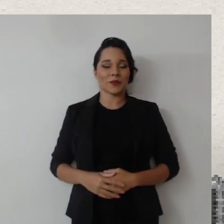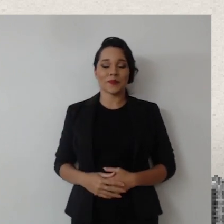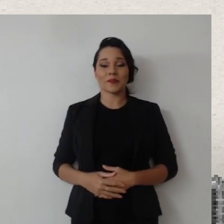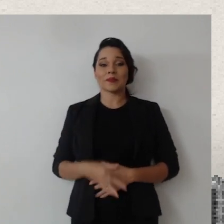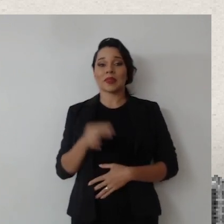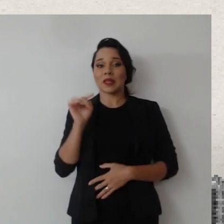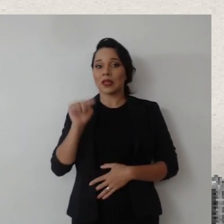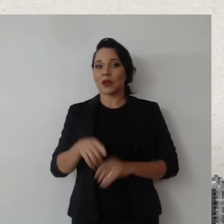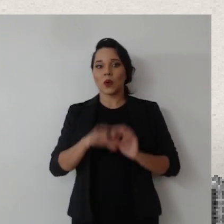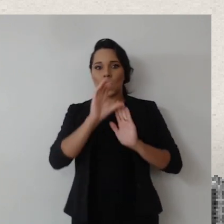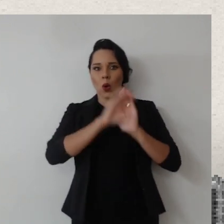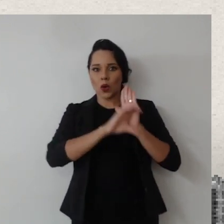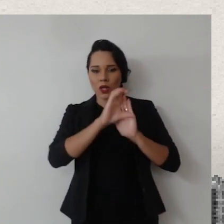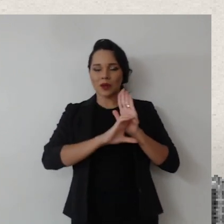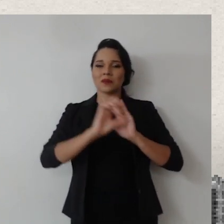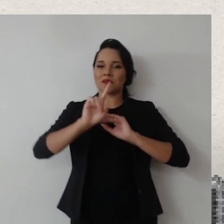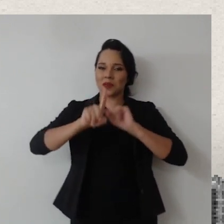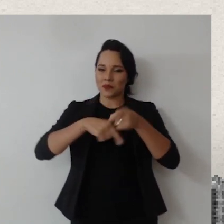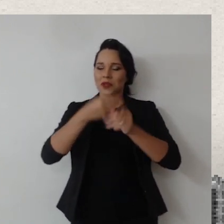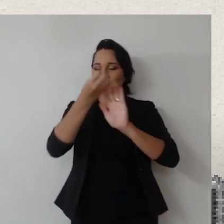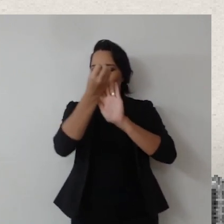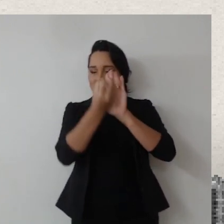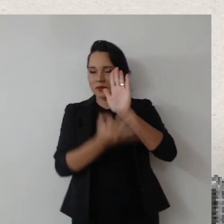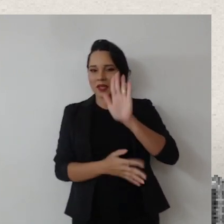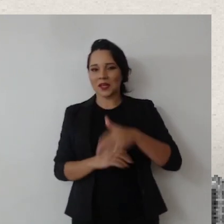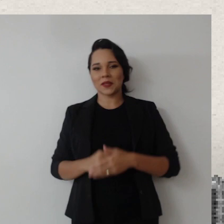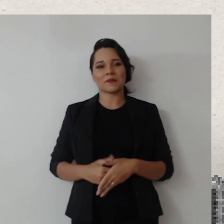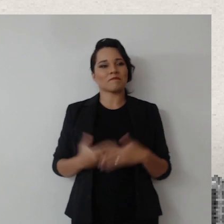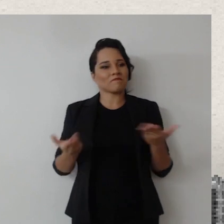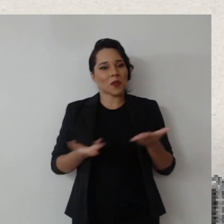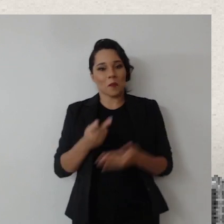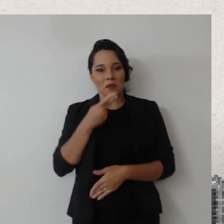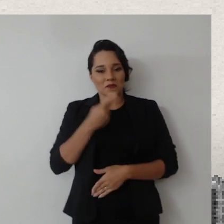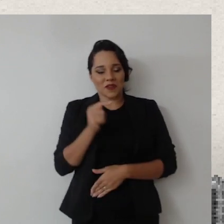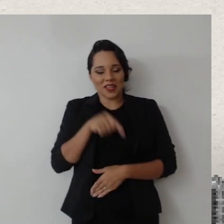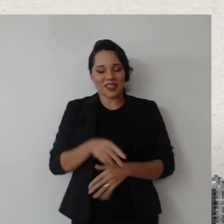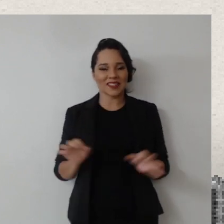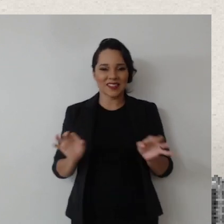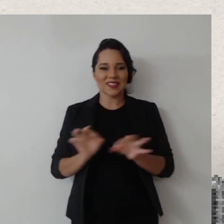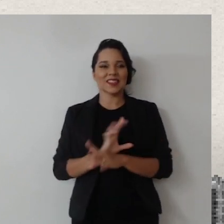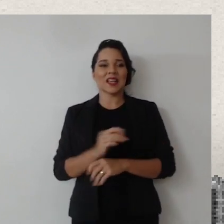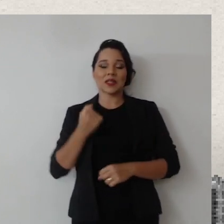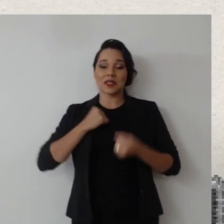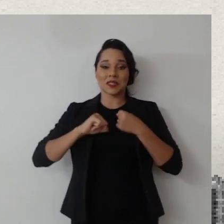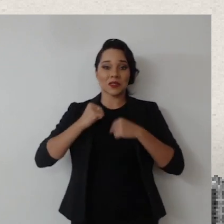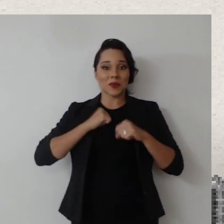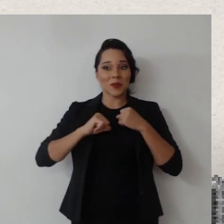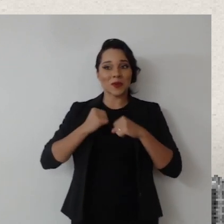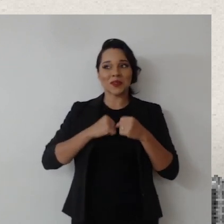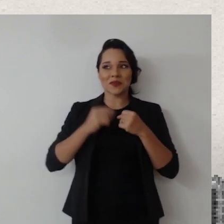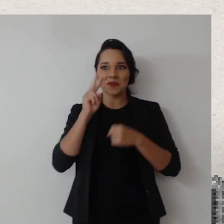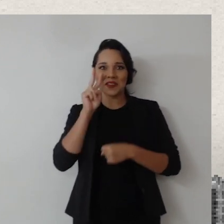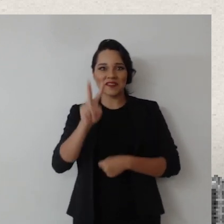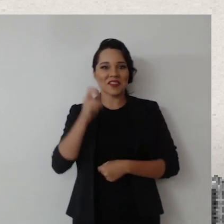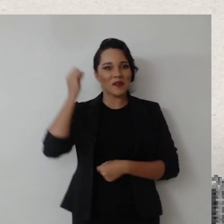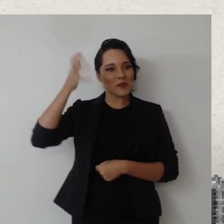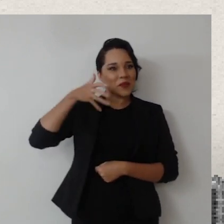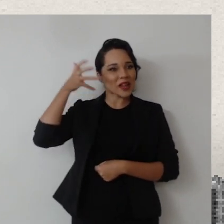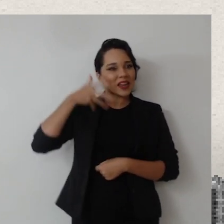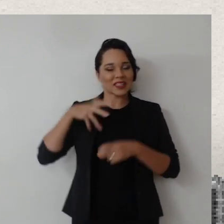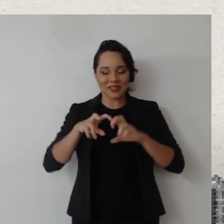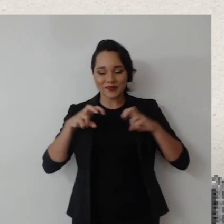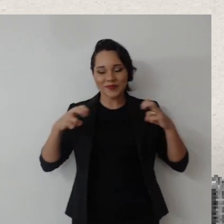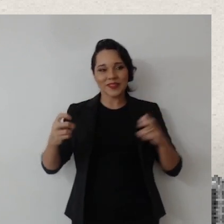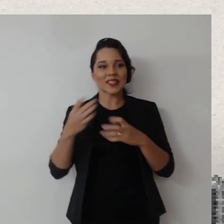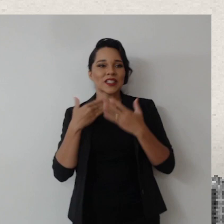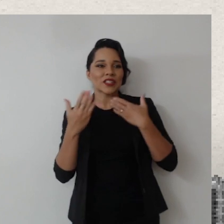cujo qualificado currículo será apresentado a seguir. Eu fico por aqui, então, aguardando ansiosamente a palestra, a